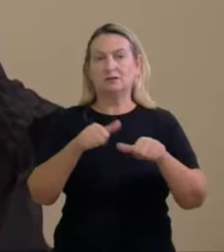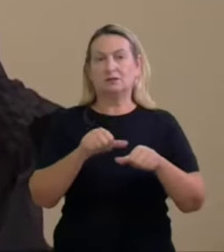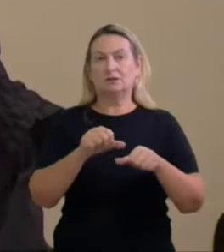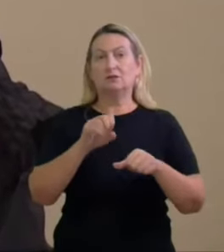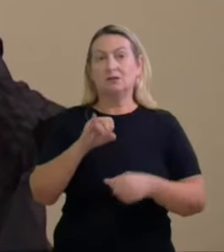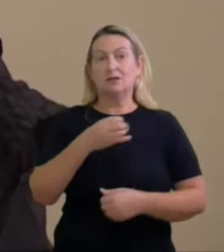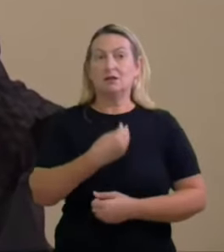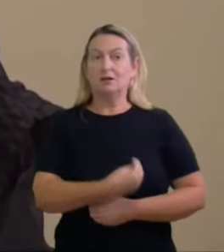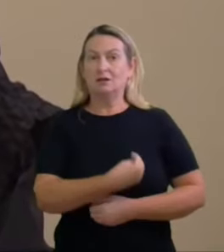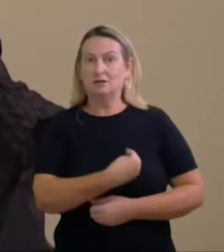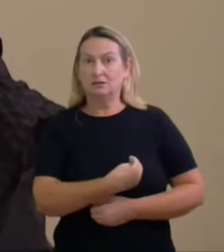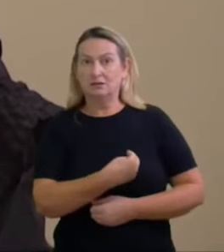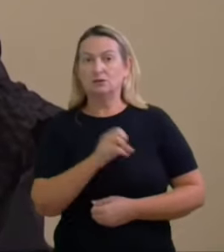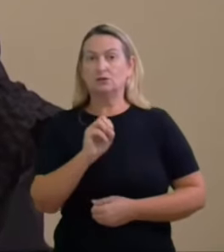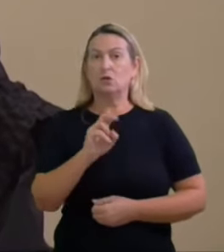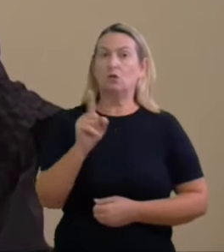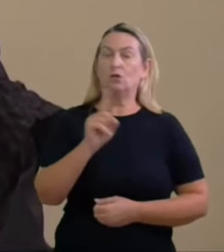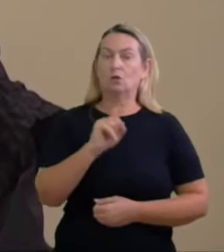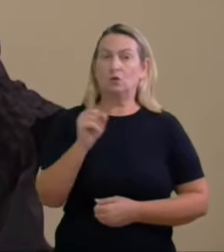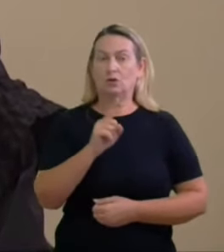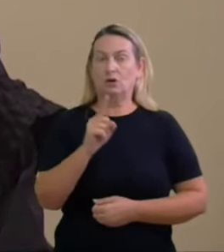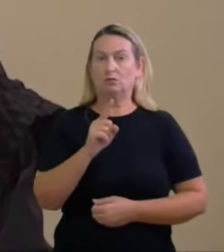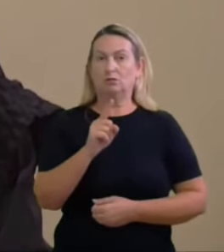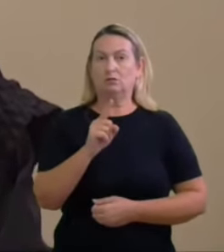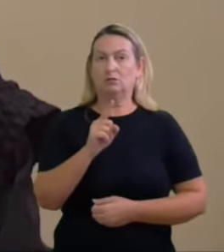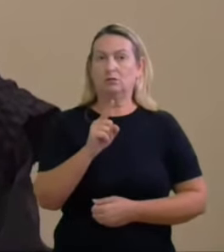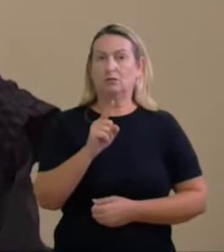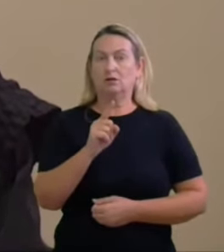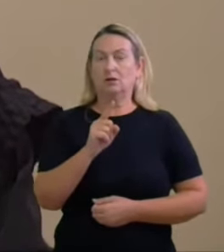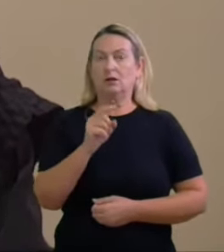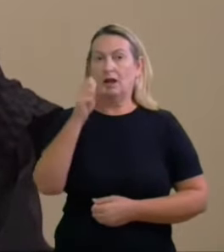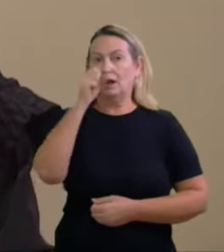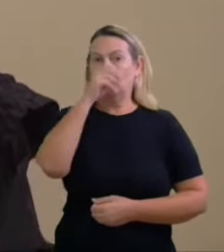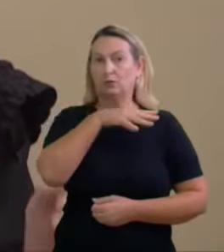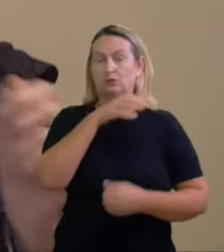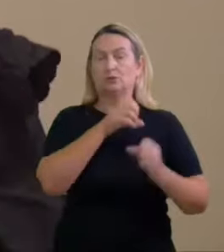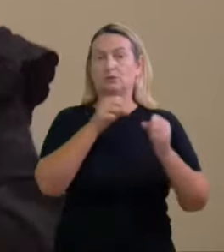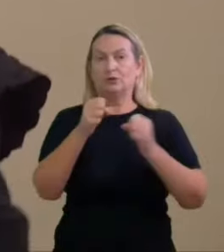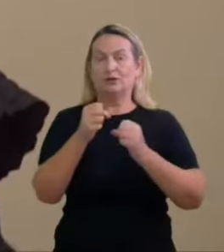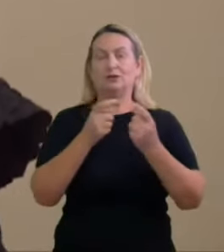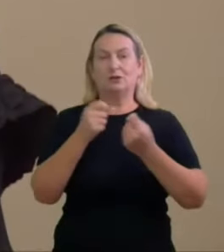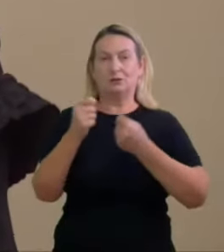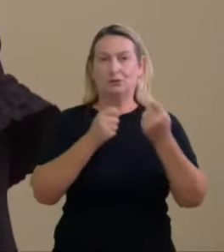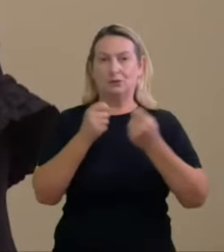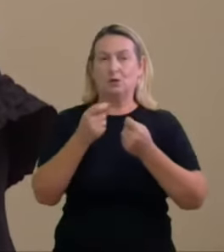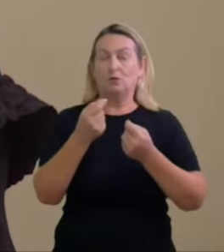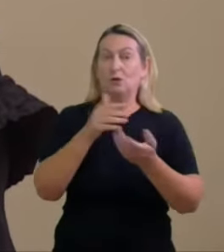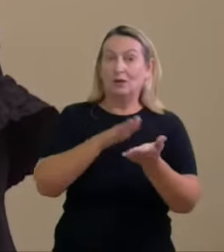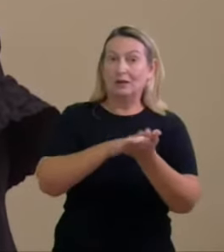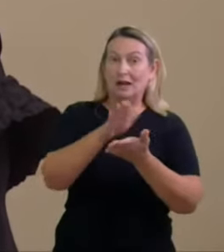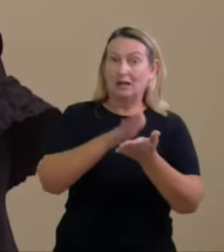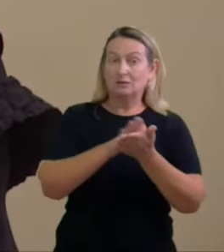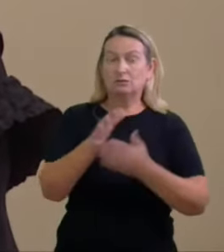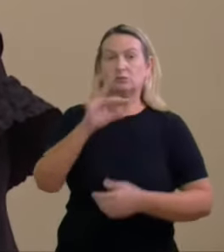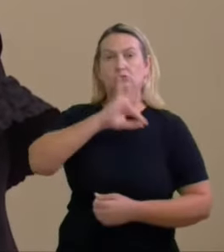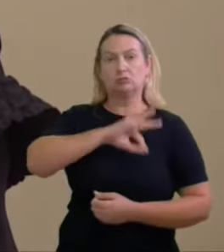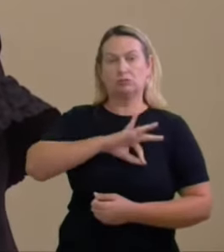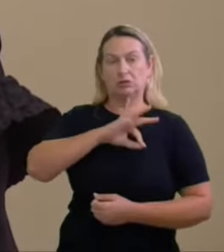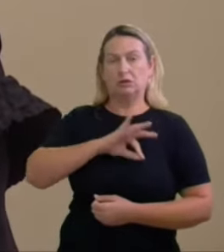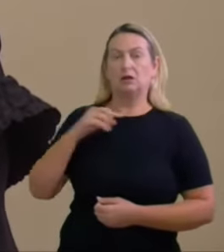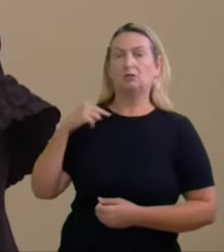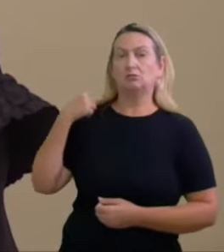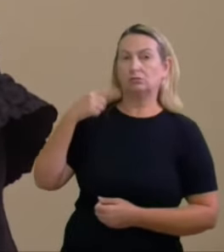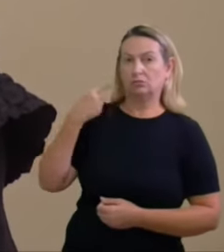ou não do abuso do poder econômico então pelo exposto também os gastos com honorários advocatícios por expressa